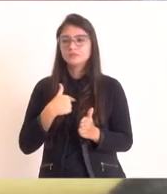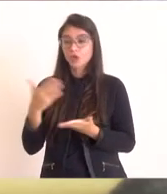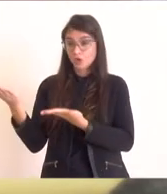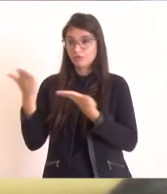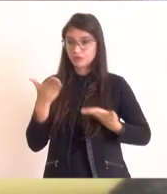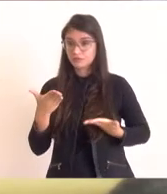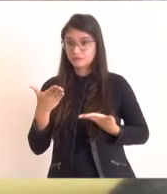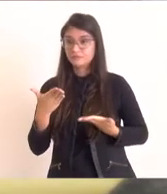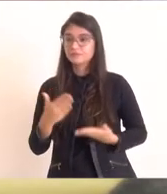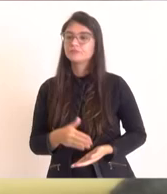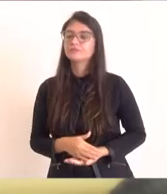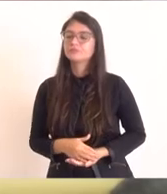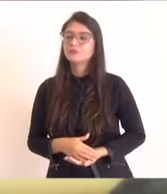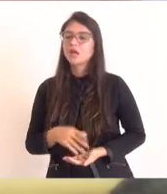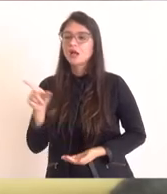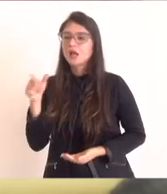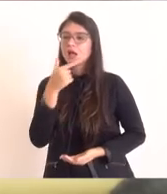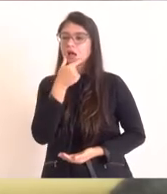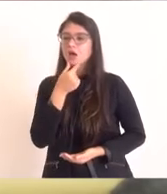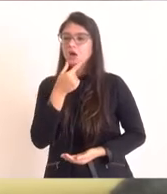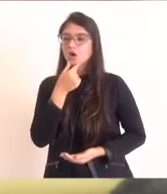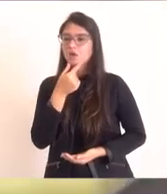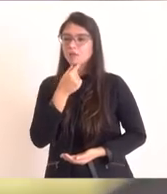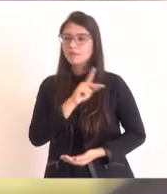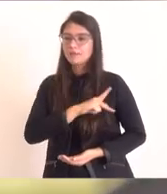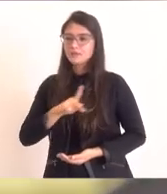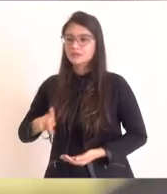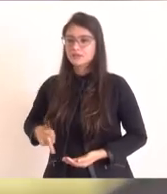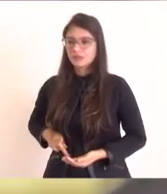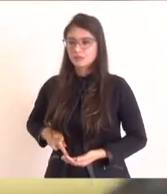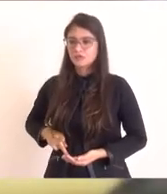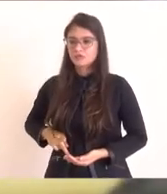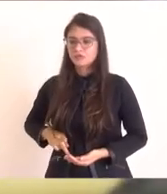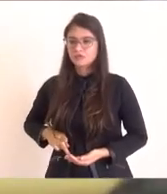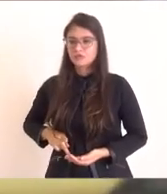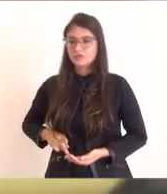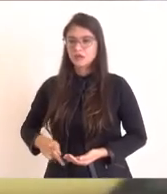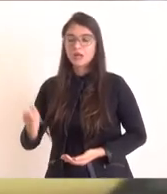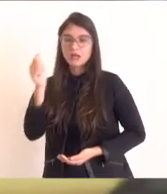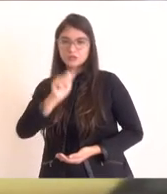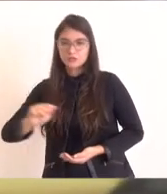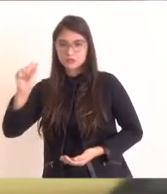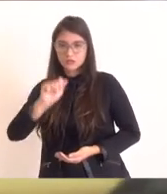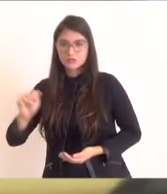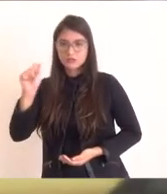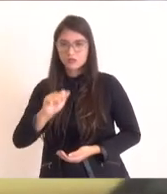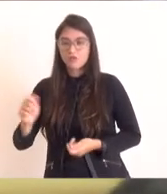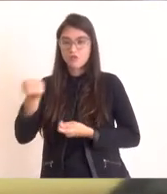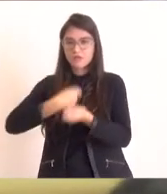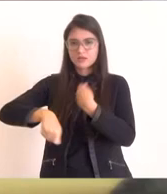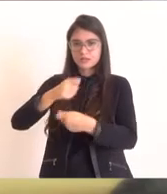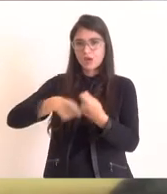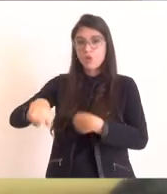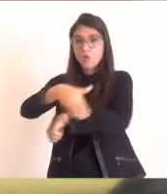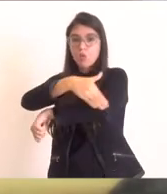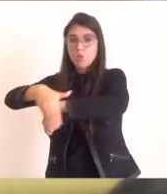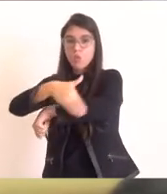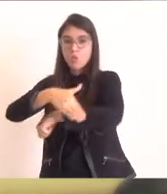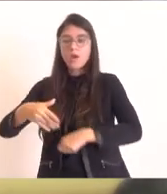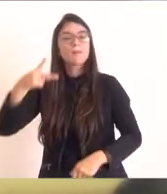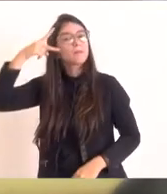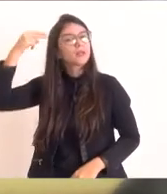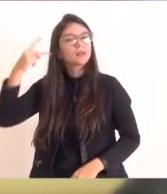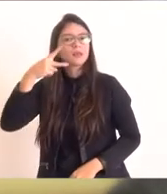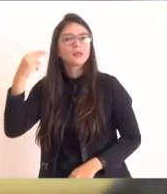para o presidente de honra da Associação Comercial Industrial da Rua dos Biquínis, o senhor Silvio